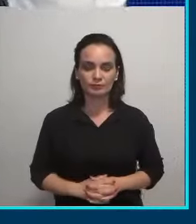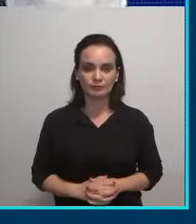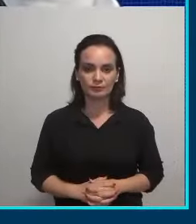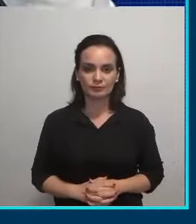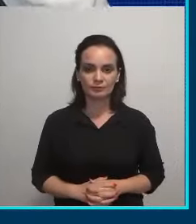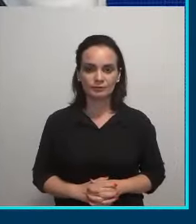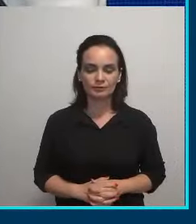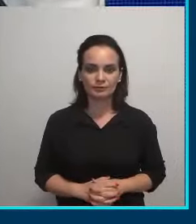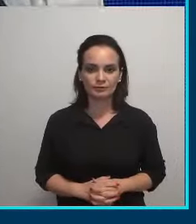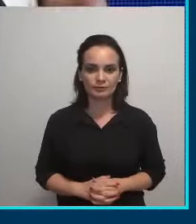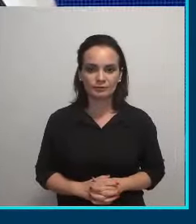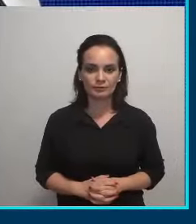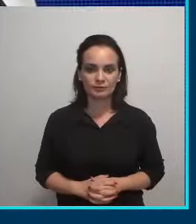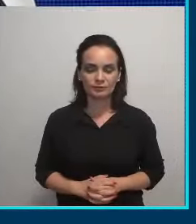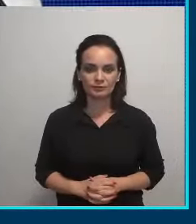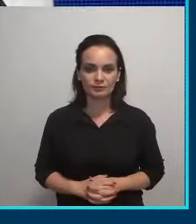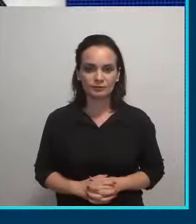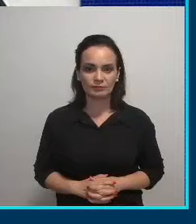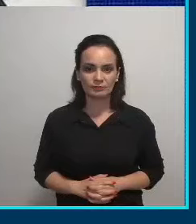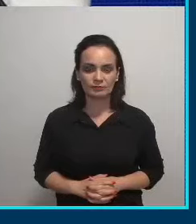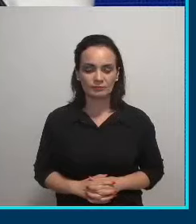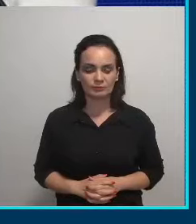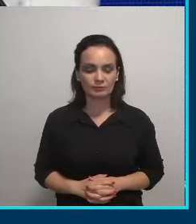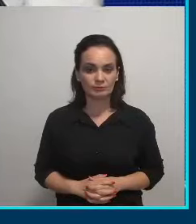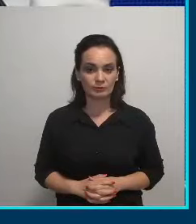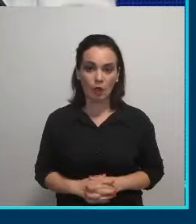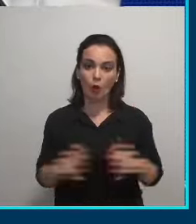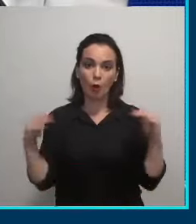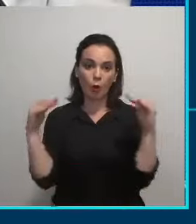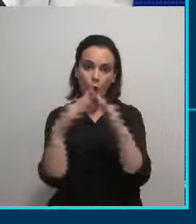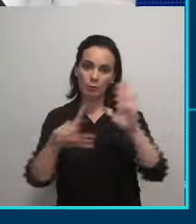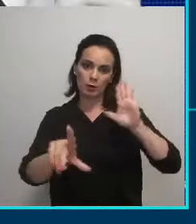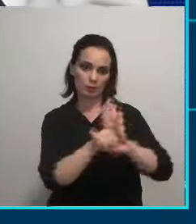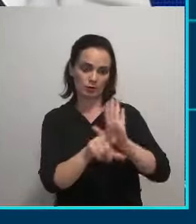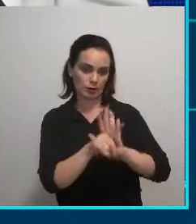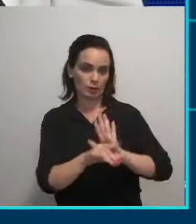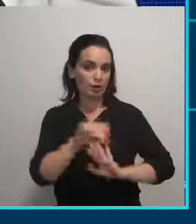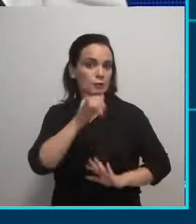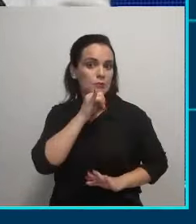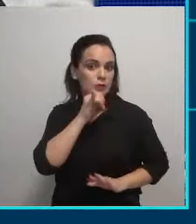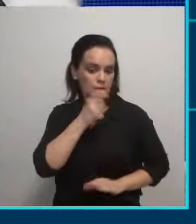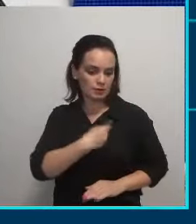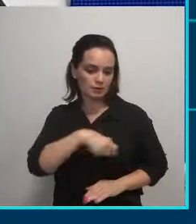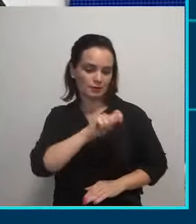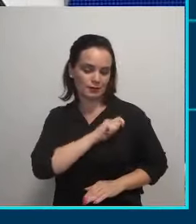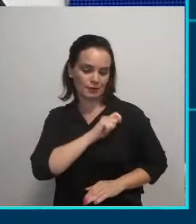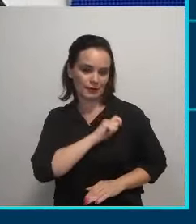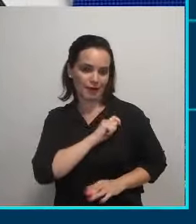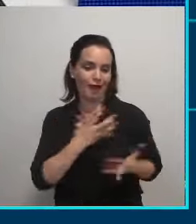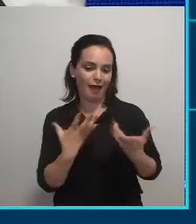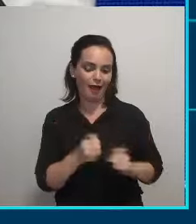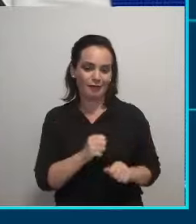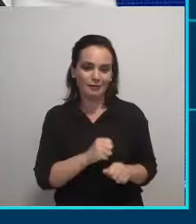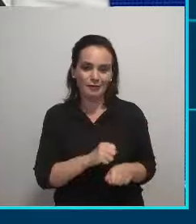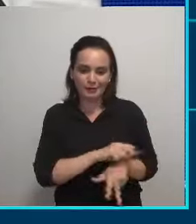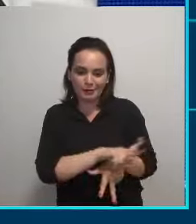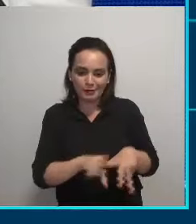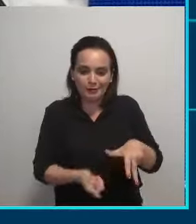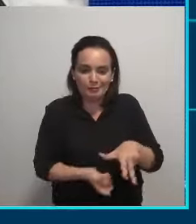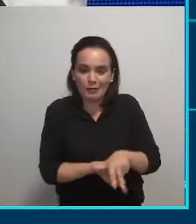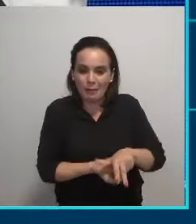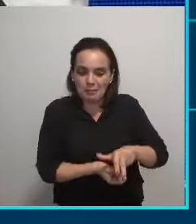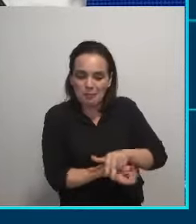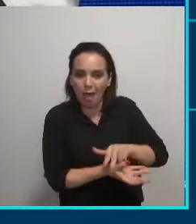Dentro da legalidade, porque, por exemplo, os fiscais recebiam propina e passavam para a sua